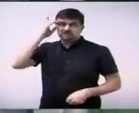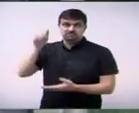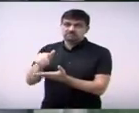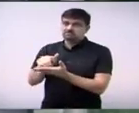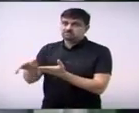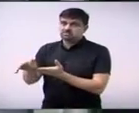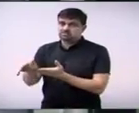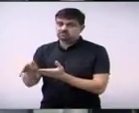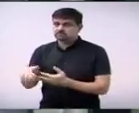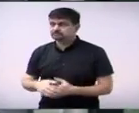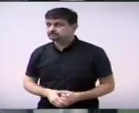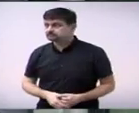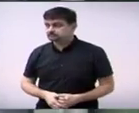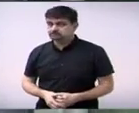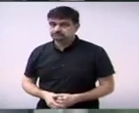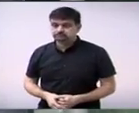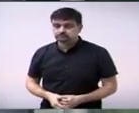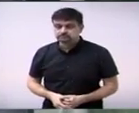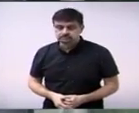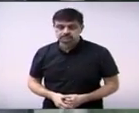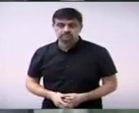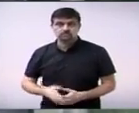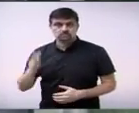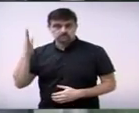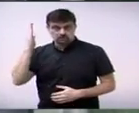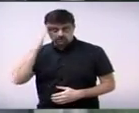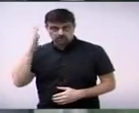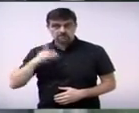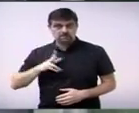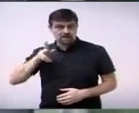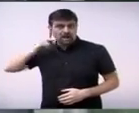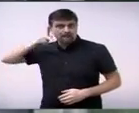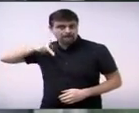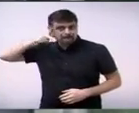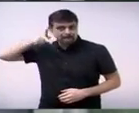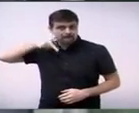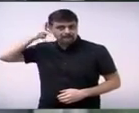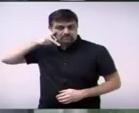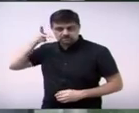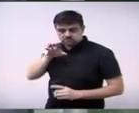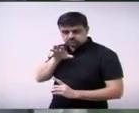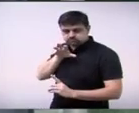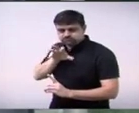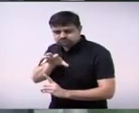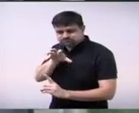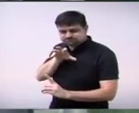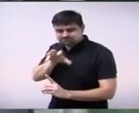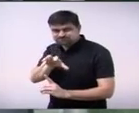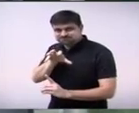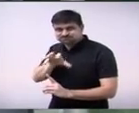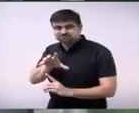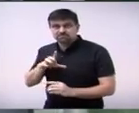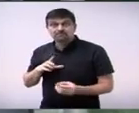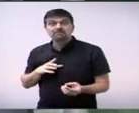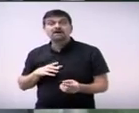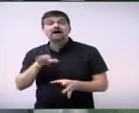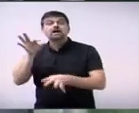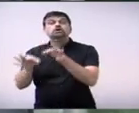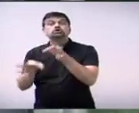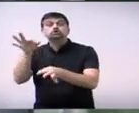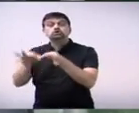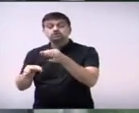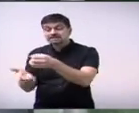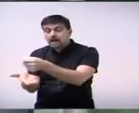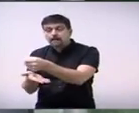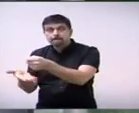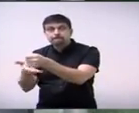o impeachment é lógico ele tem um viés político mas ele tem que também ter uma fundamentação jurídica